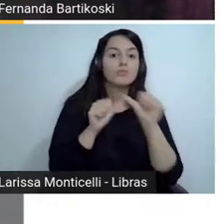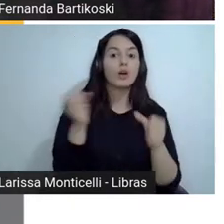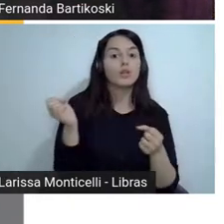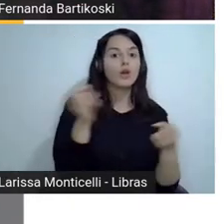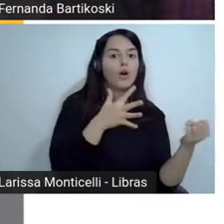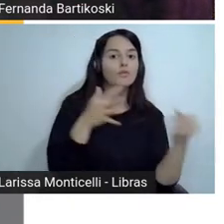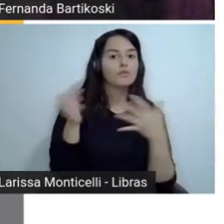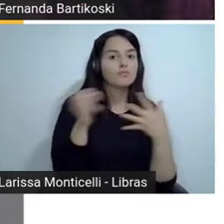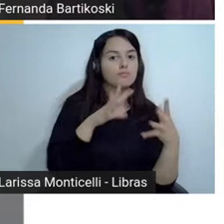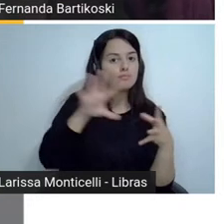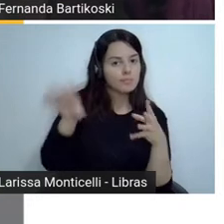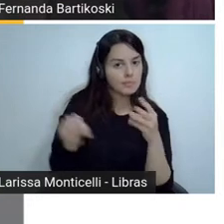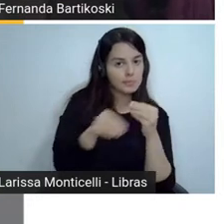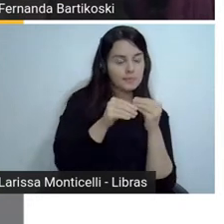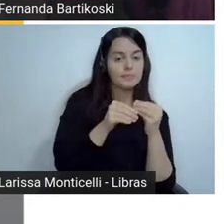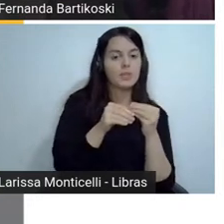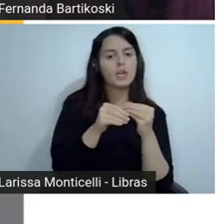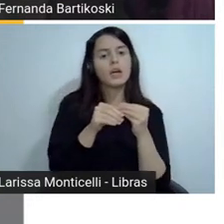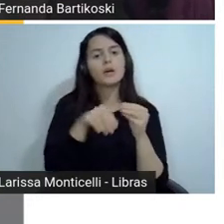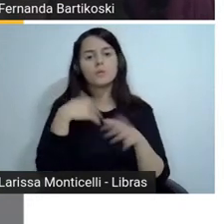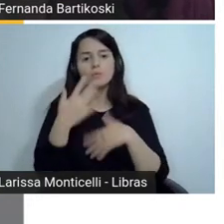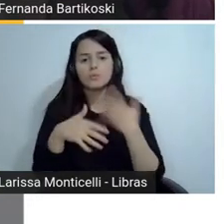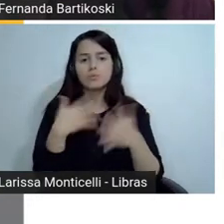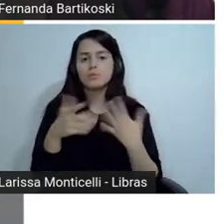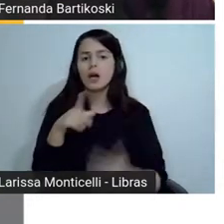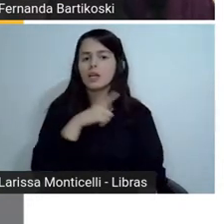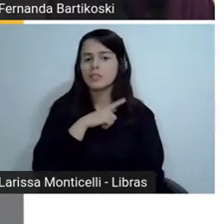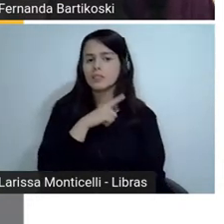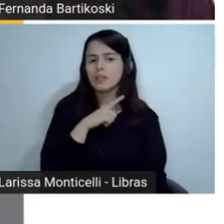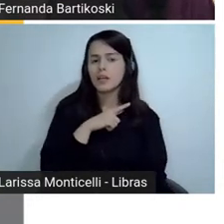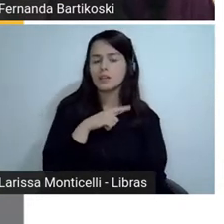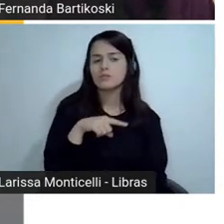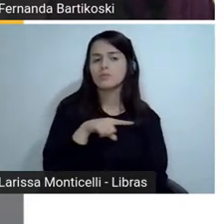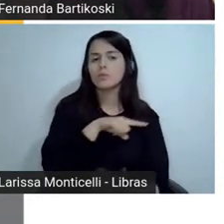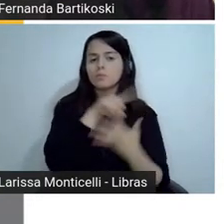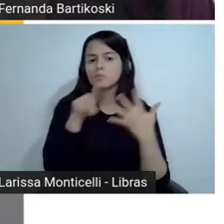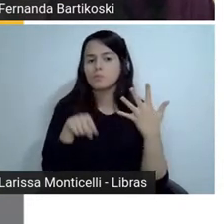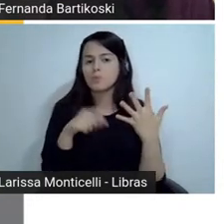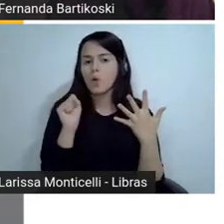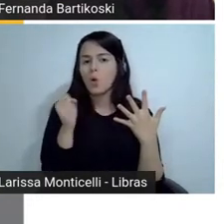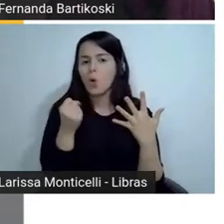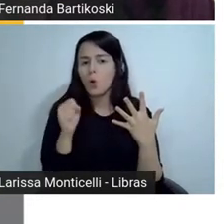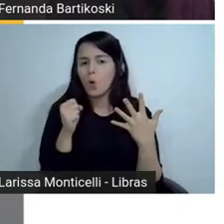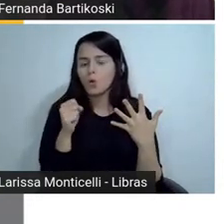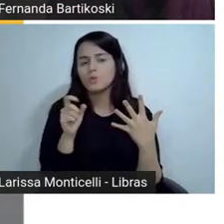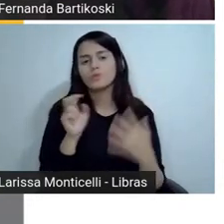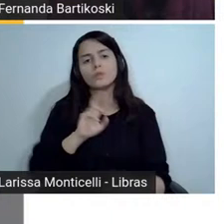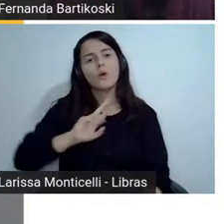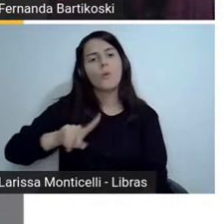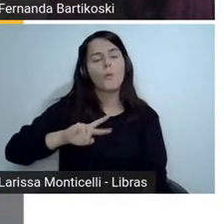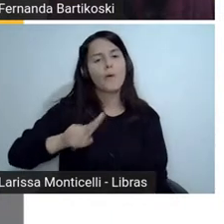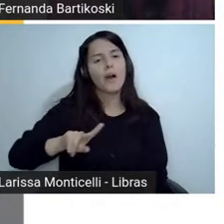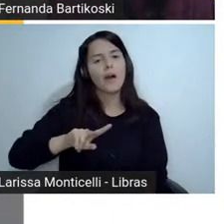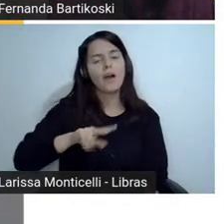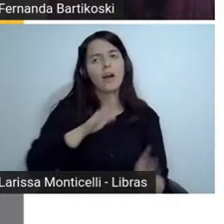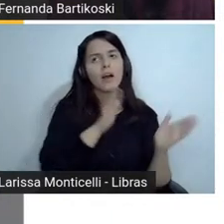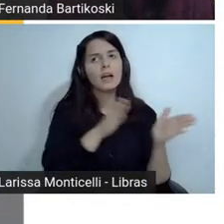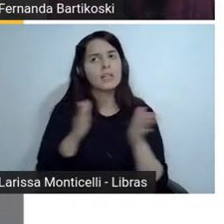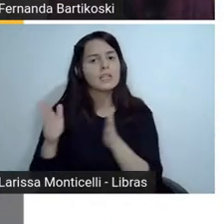oito, não são, não são etapas, são oito